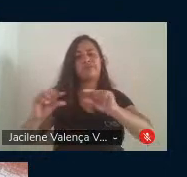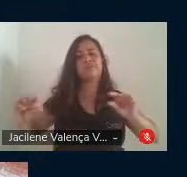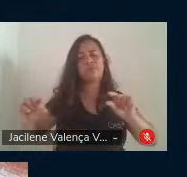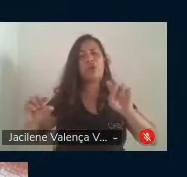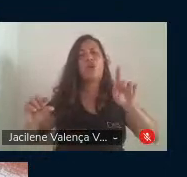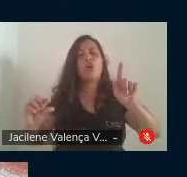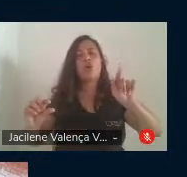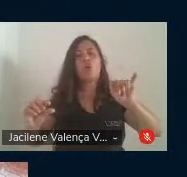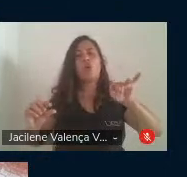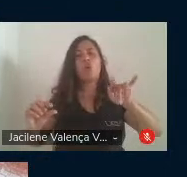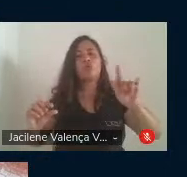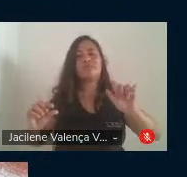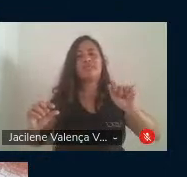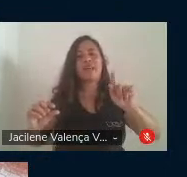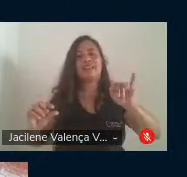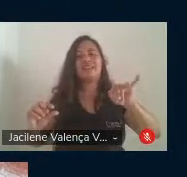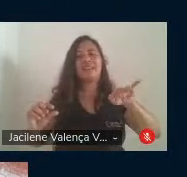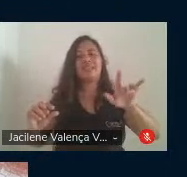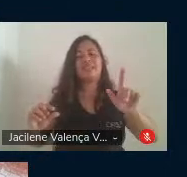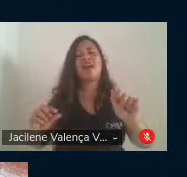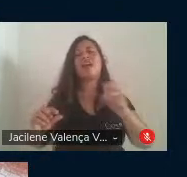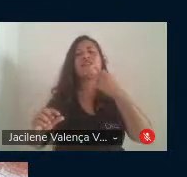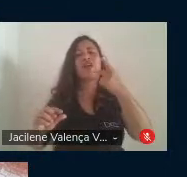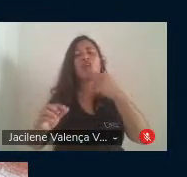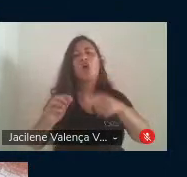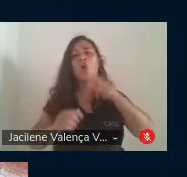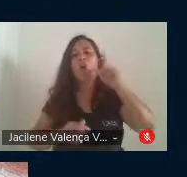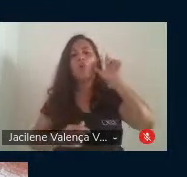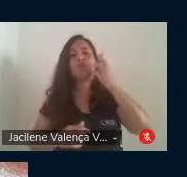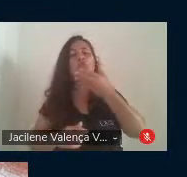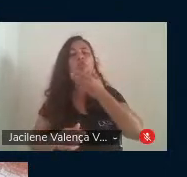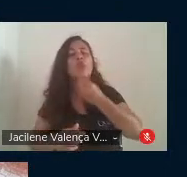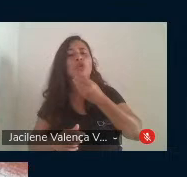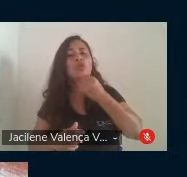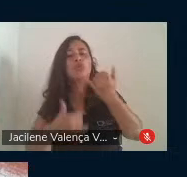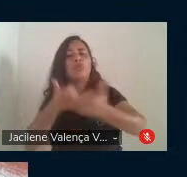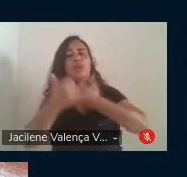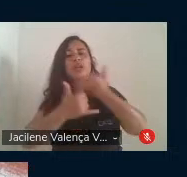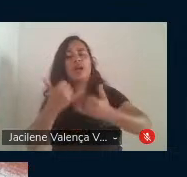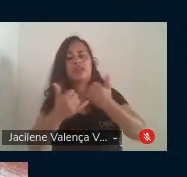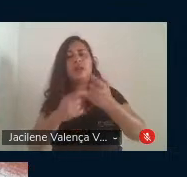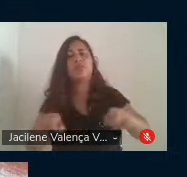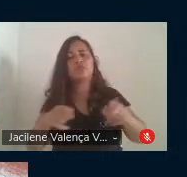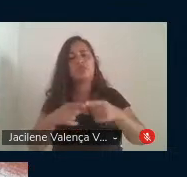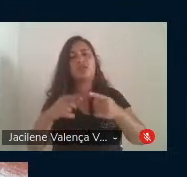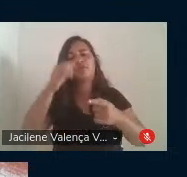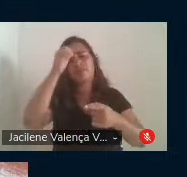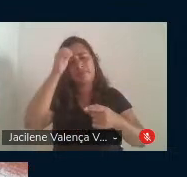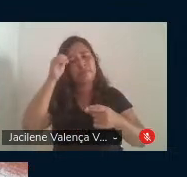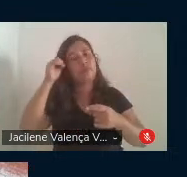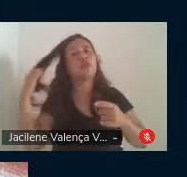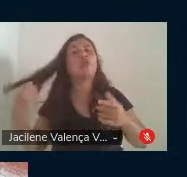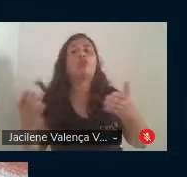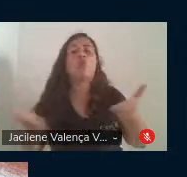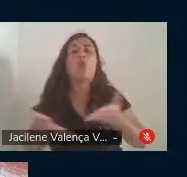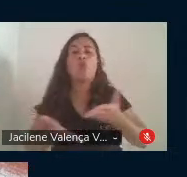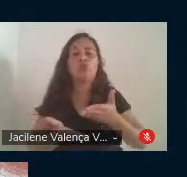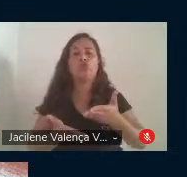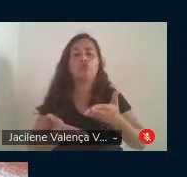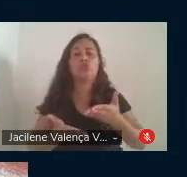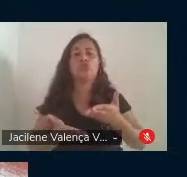a música que fala ontem um menino que brincava me falou que o hoje é semente do amanhã